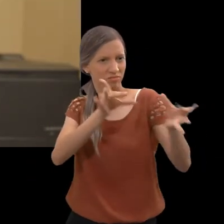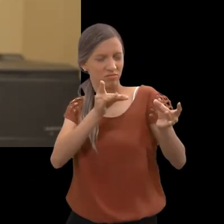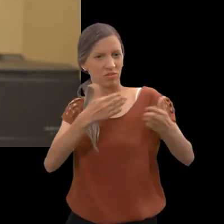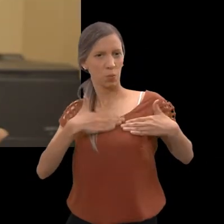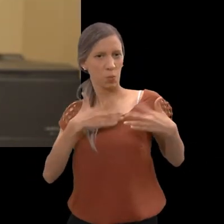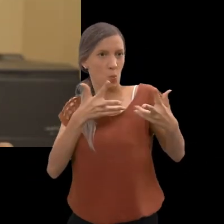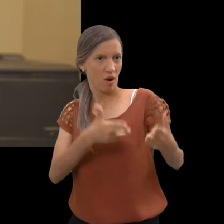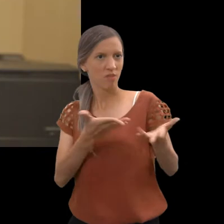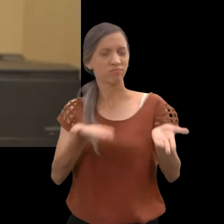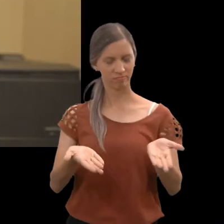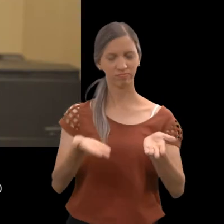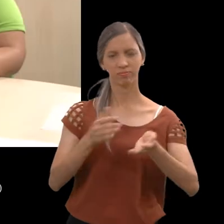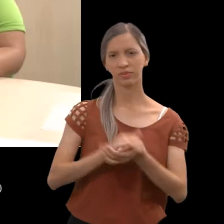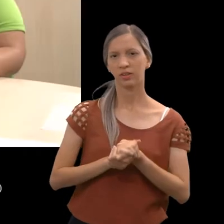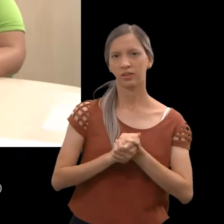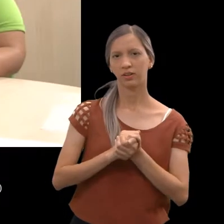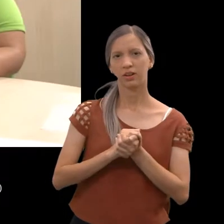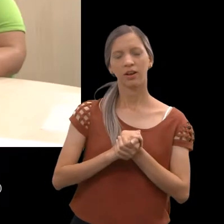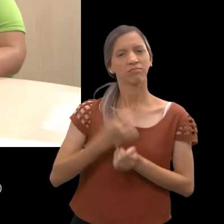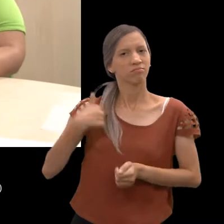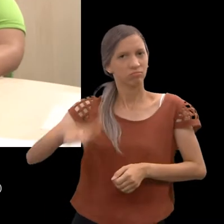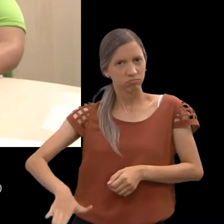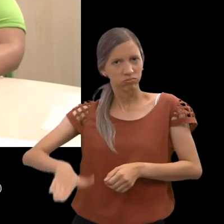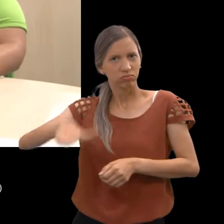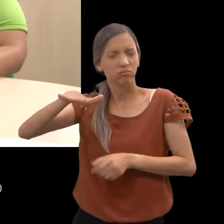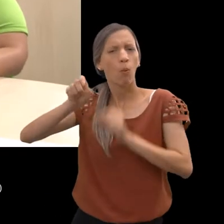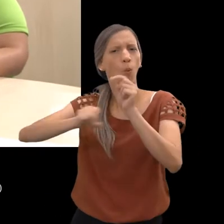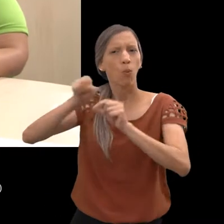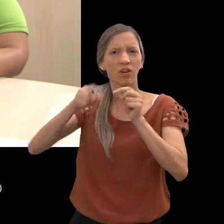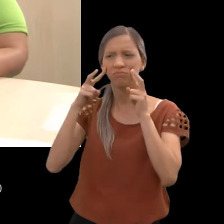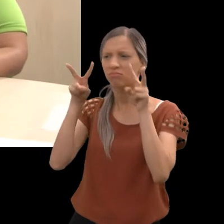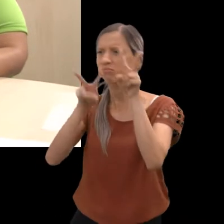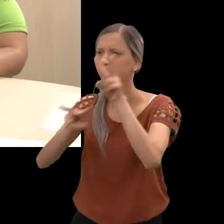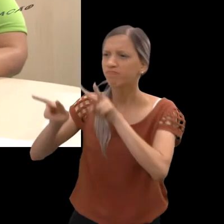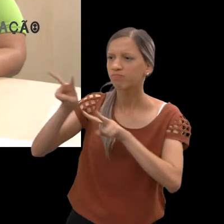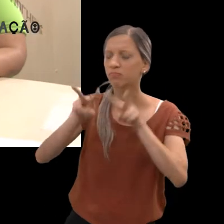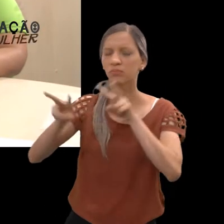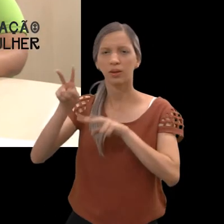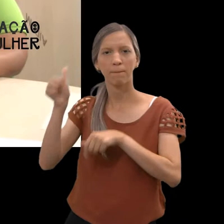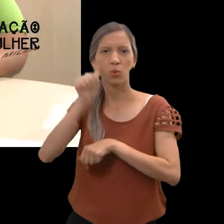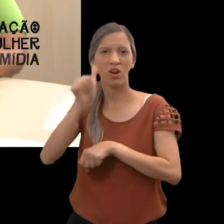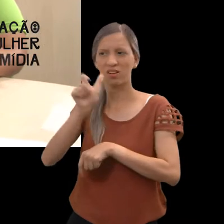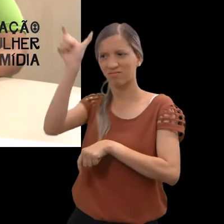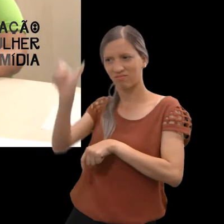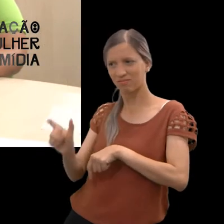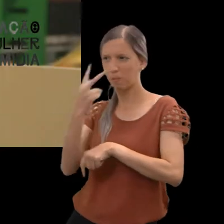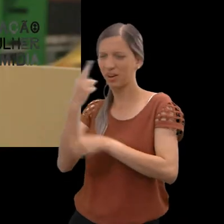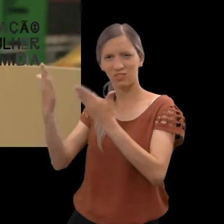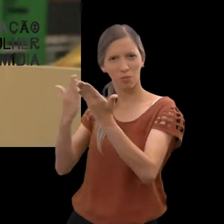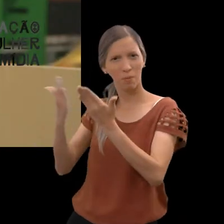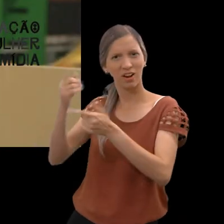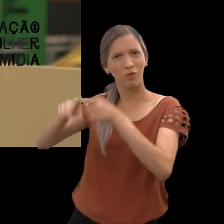aquilo também, como a mídia está falando. Desde pequena chamava muita atenção a questão da objetificação da mulher